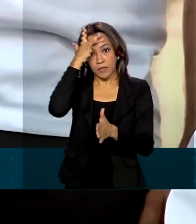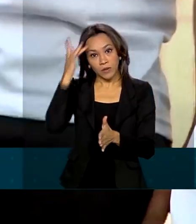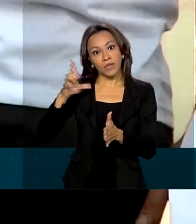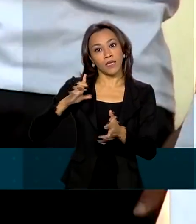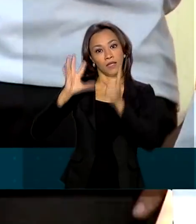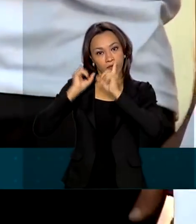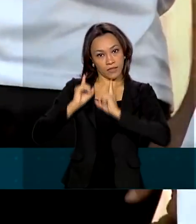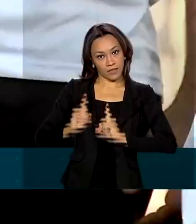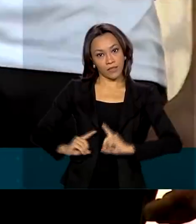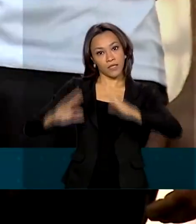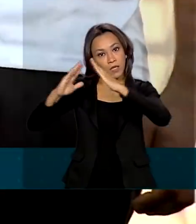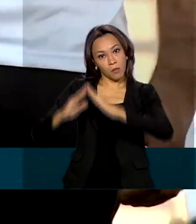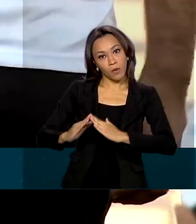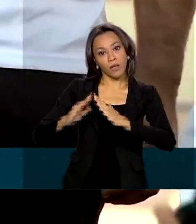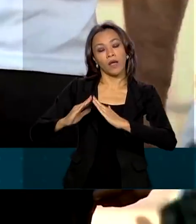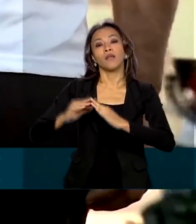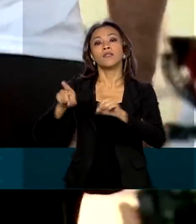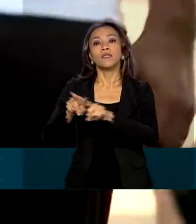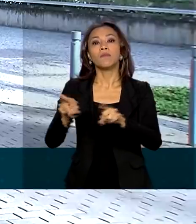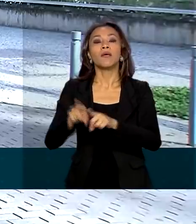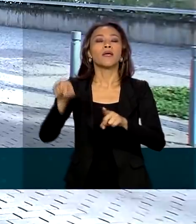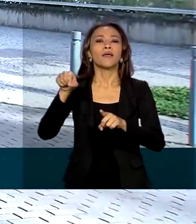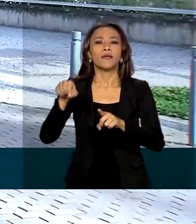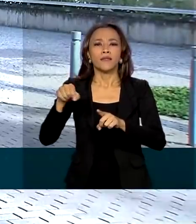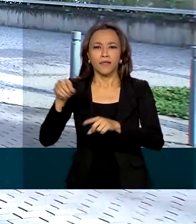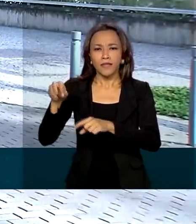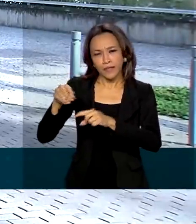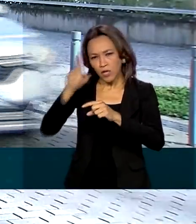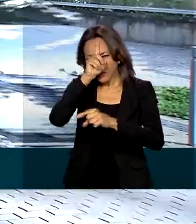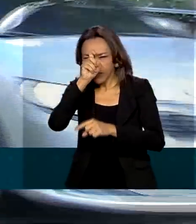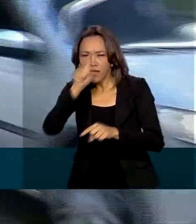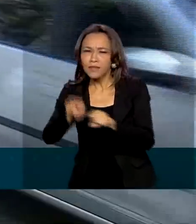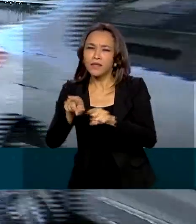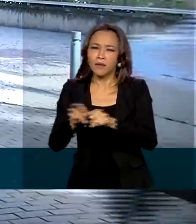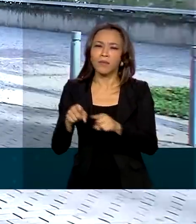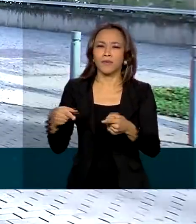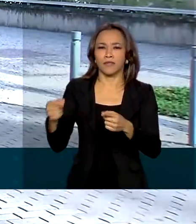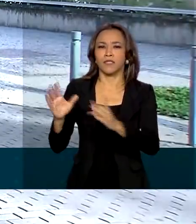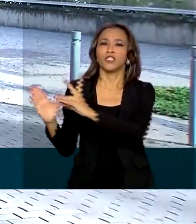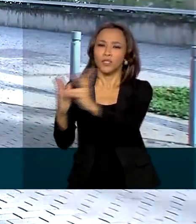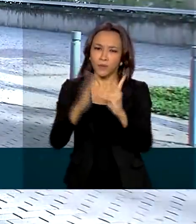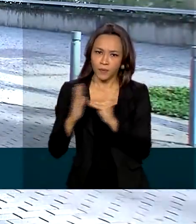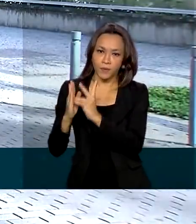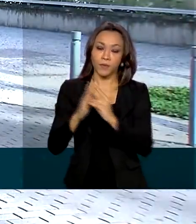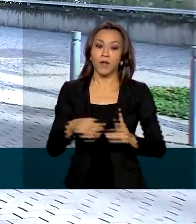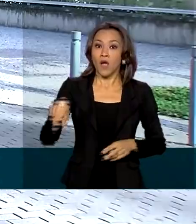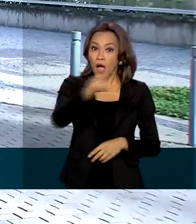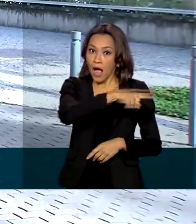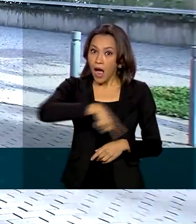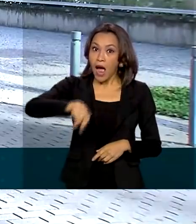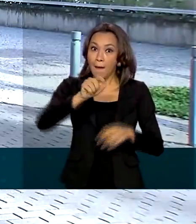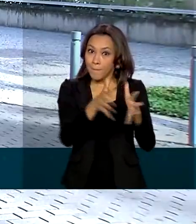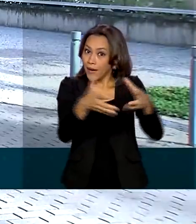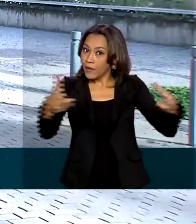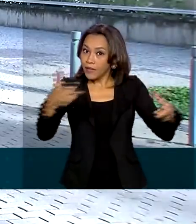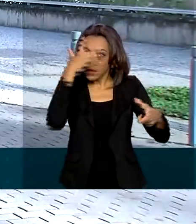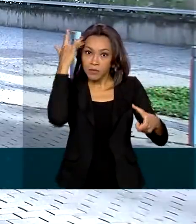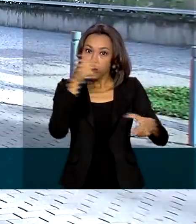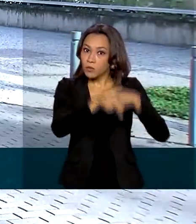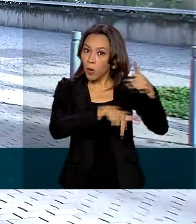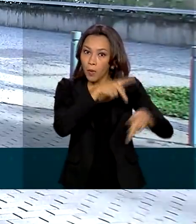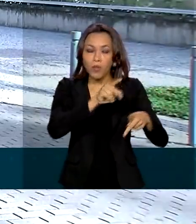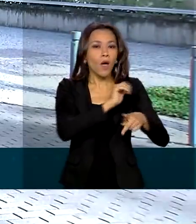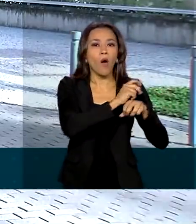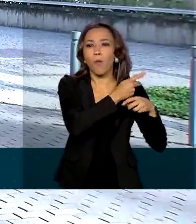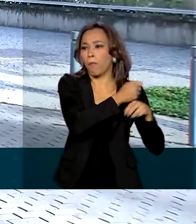em clínicas e hospitais indígenas. Nesse momento, a população não deve procurar os postos de saúde. As pessoas serão